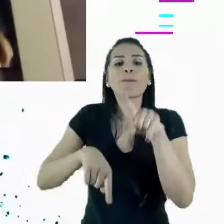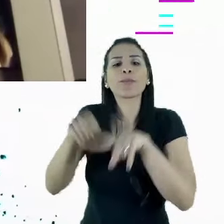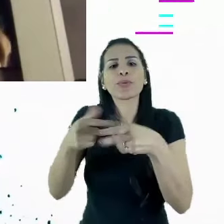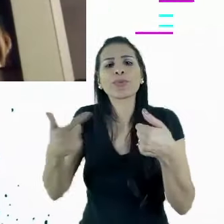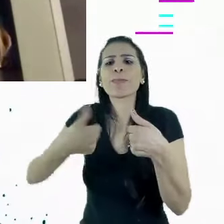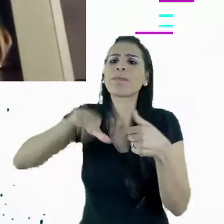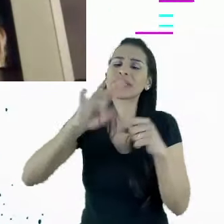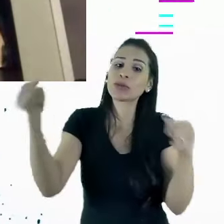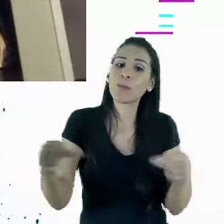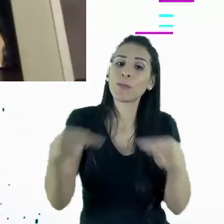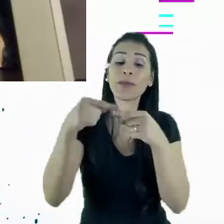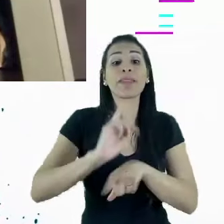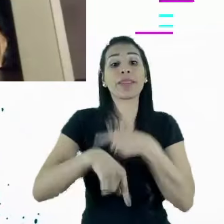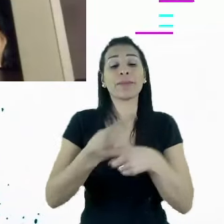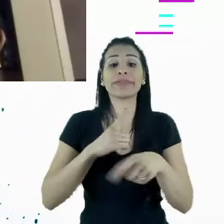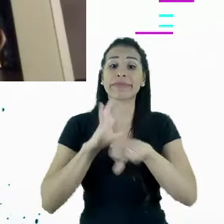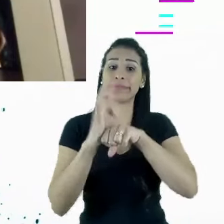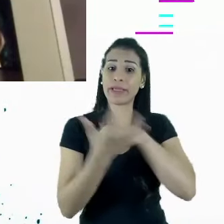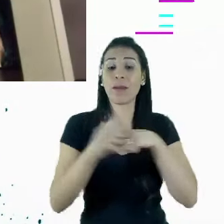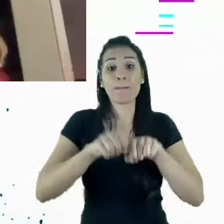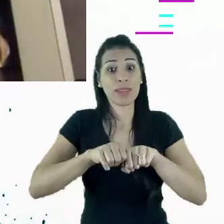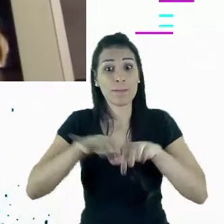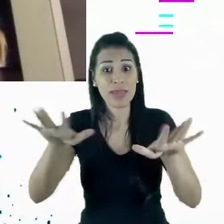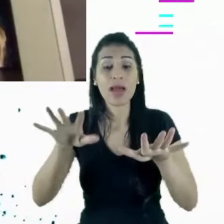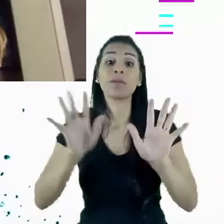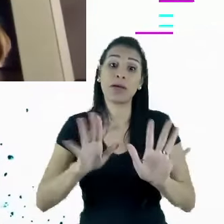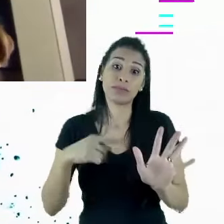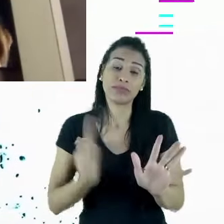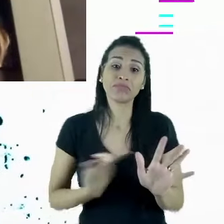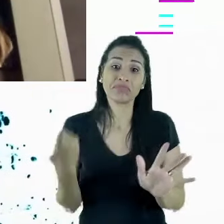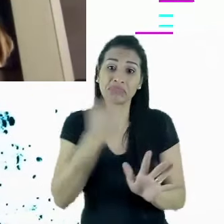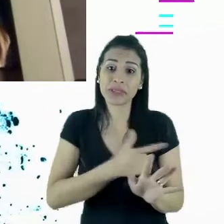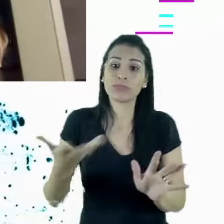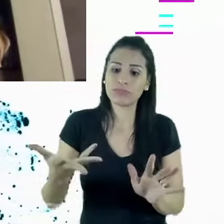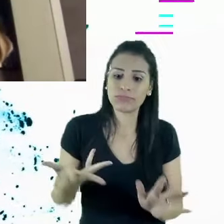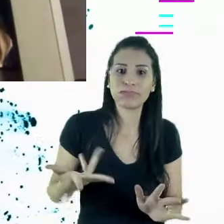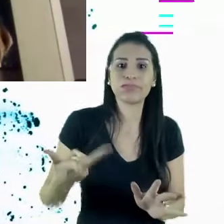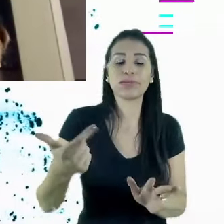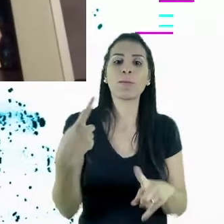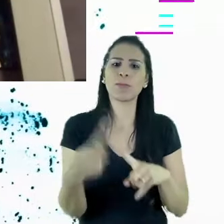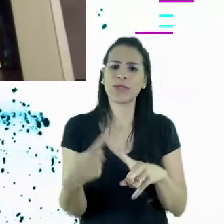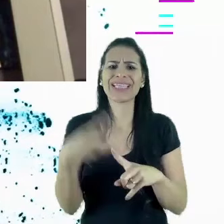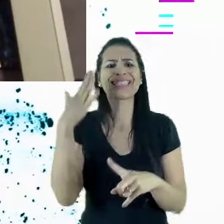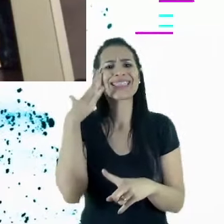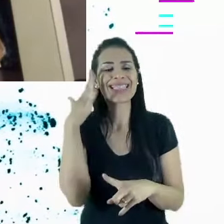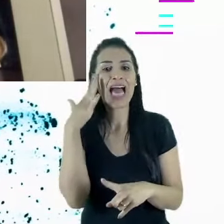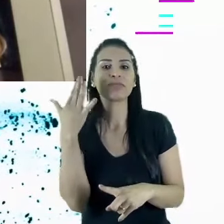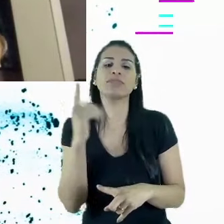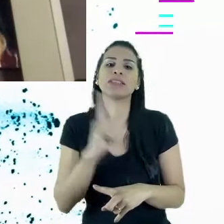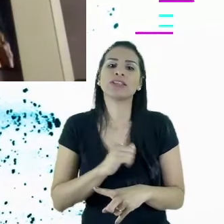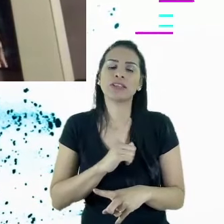veio a pandemia, o que para a gente foi um grande acelerador, ninguém tinha nada, a gente sabe que o varejo estava muito no digital, poucos braços,